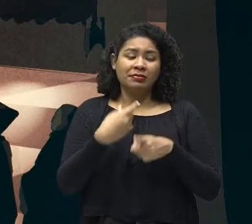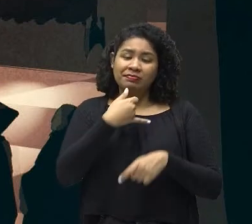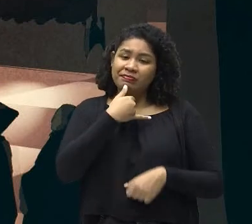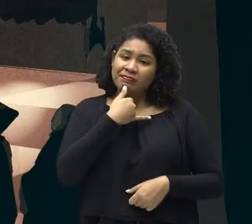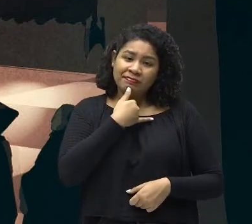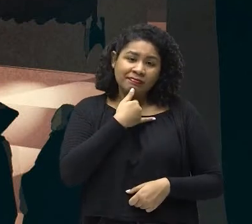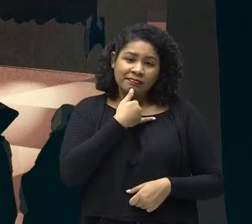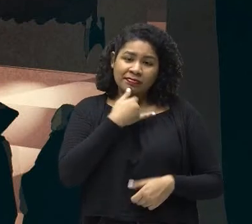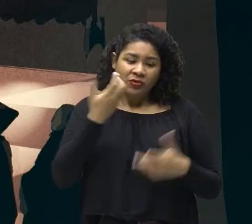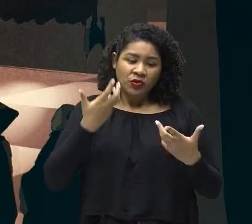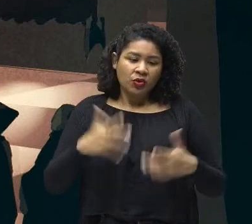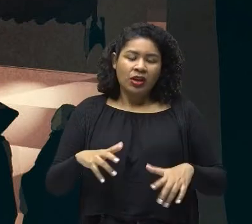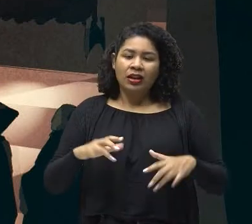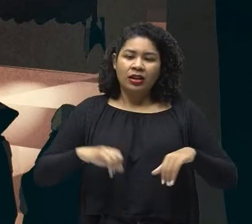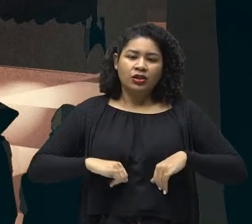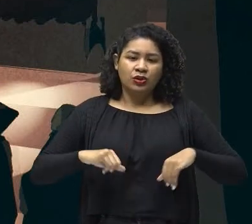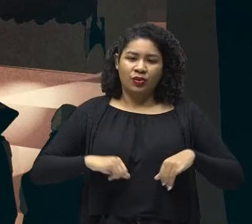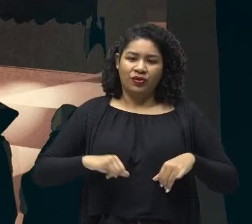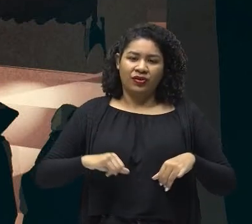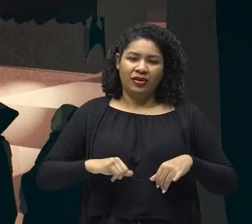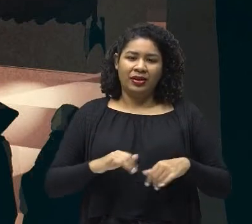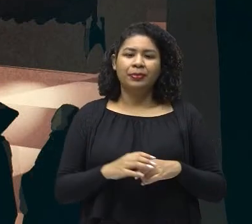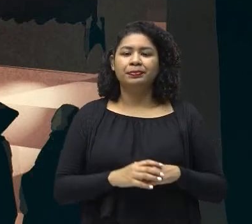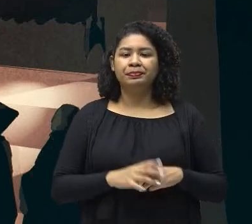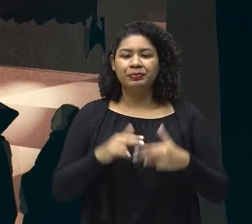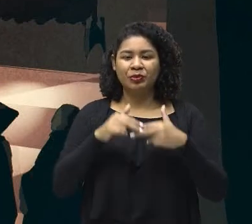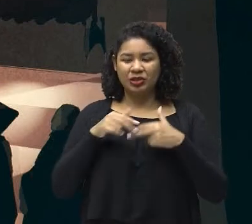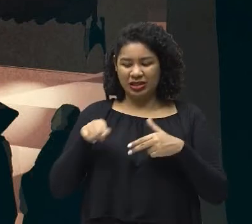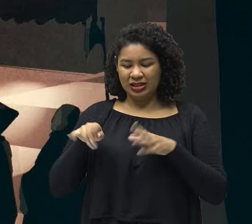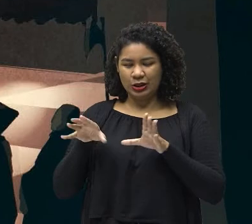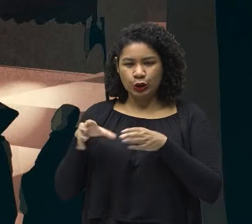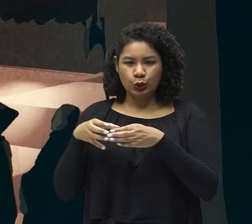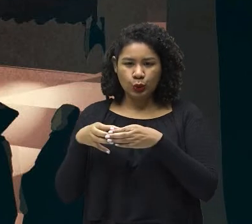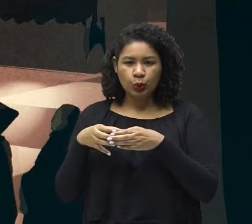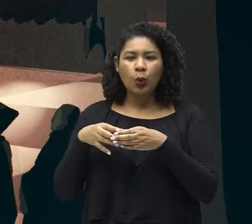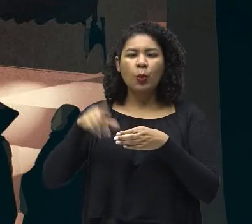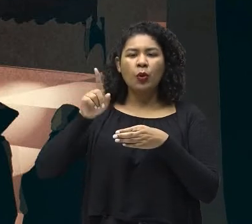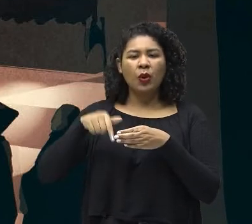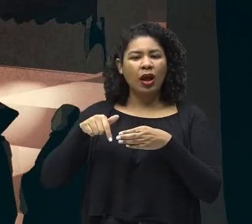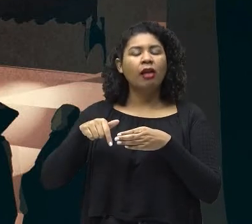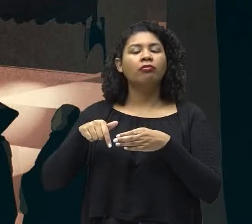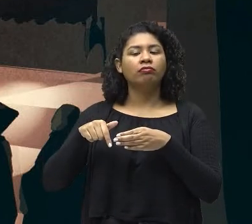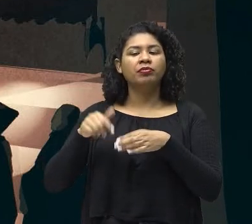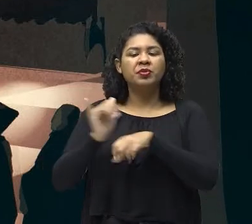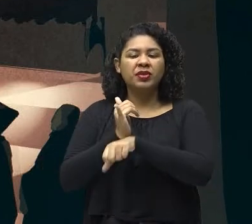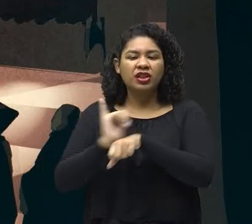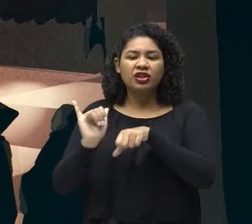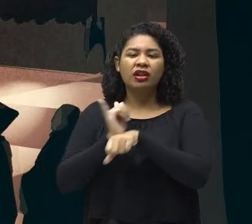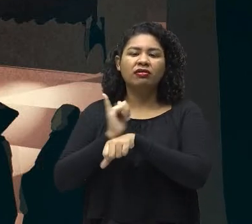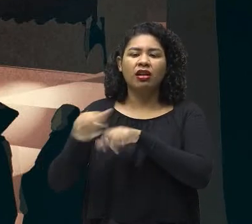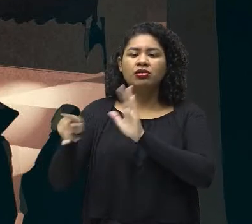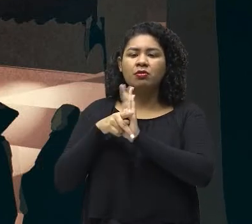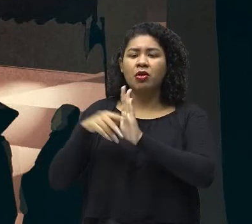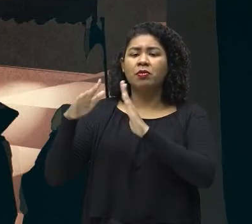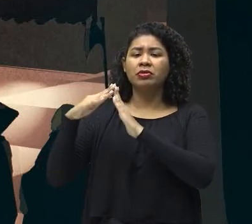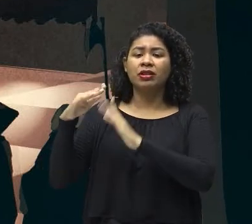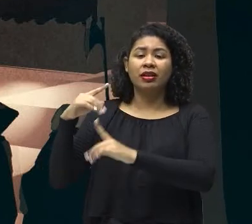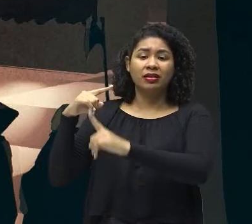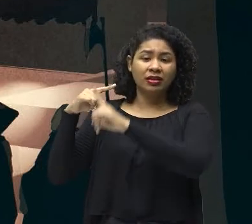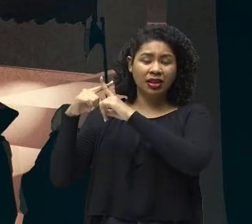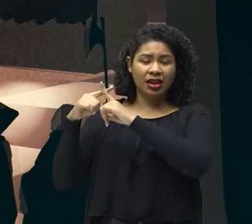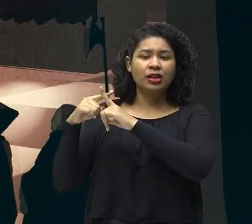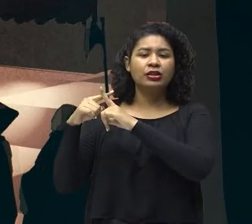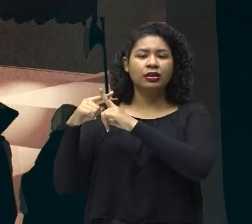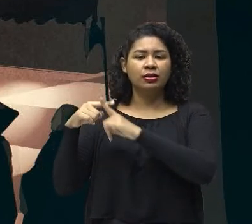Foi mais, na verdade, Um instrumento Colocado em prática novamente pela igreja Para impedir Que as